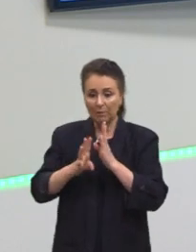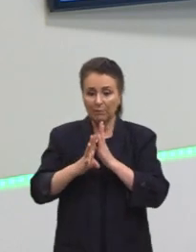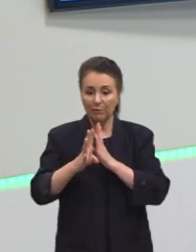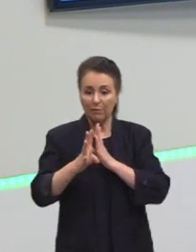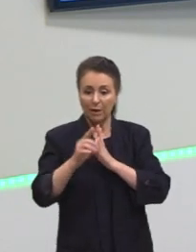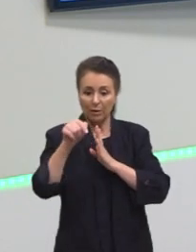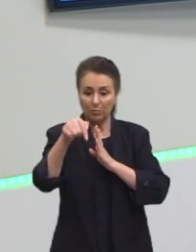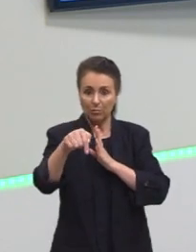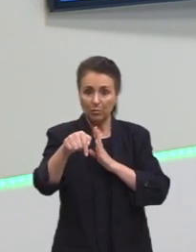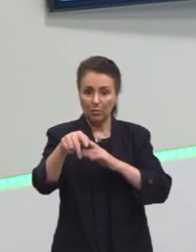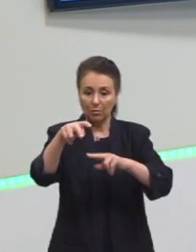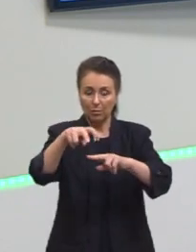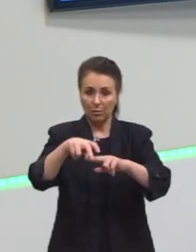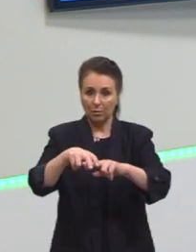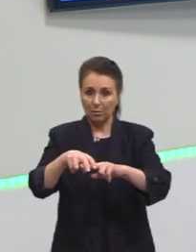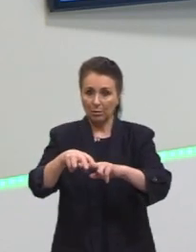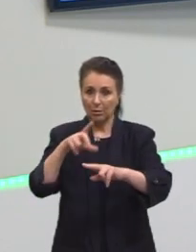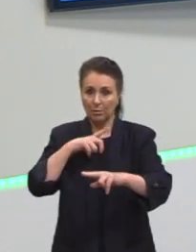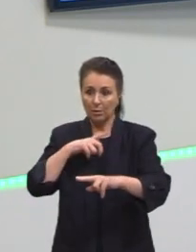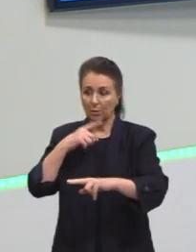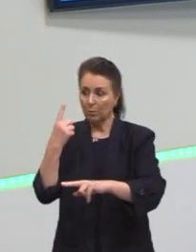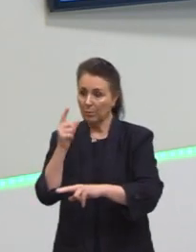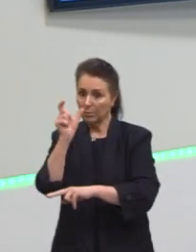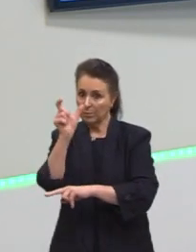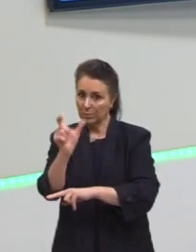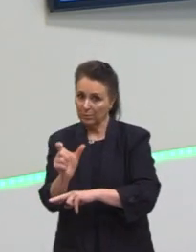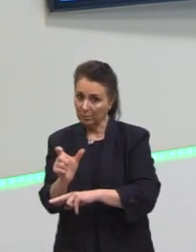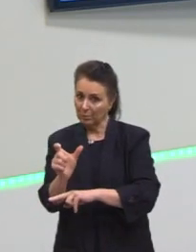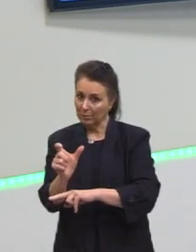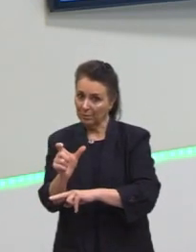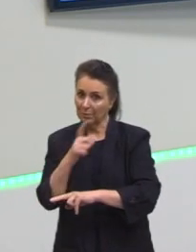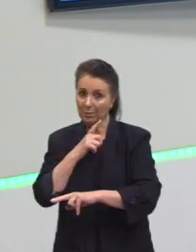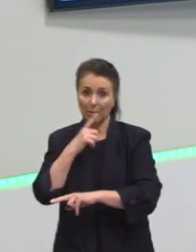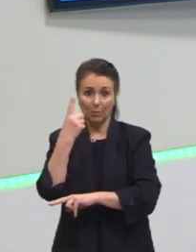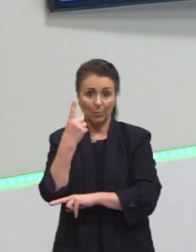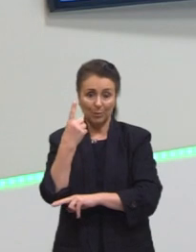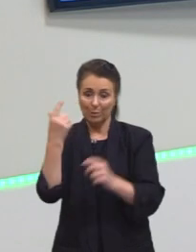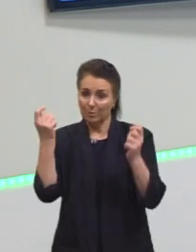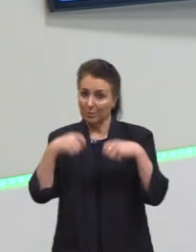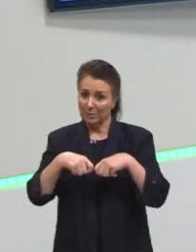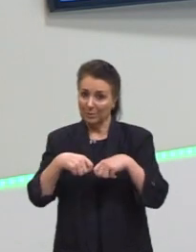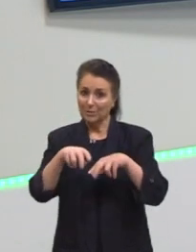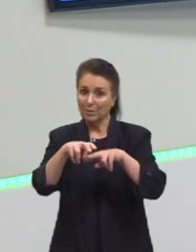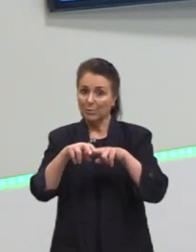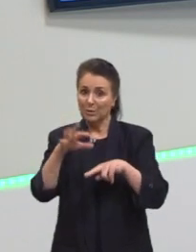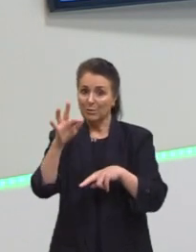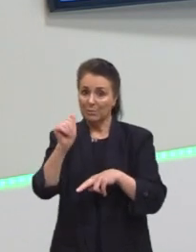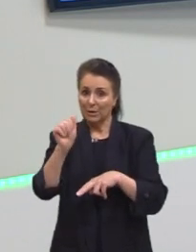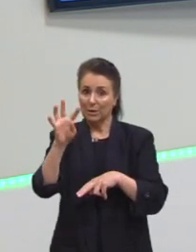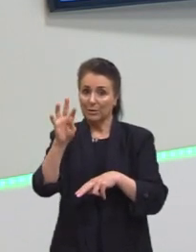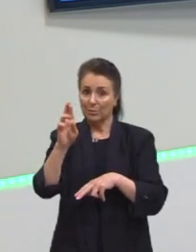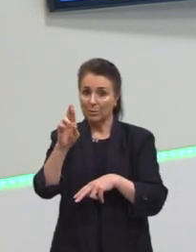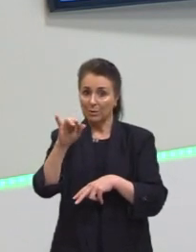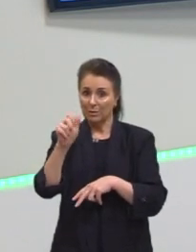chega somente uma pessoa. Eu só tenho uma possibilidade. Por isso a gente diz que o fatorial de 1 é igual a 1. Eu só tenho